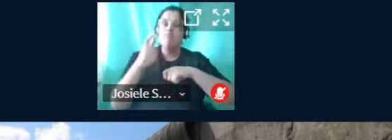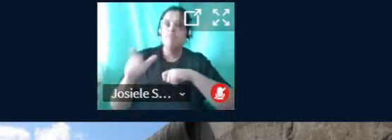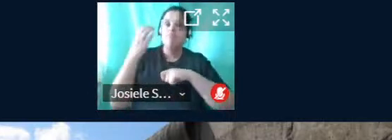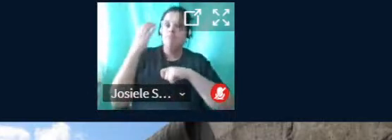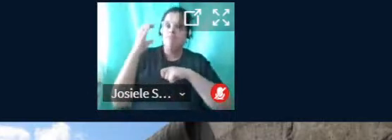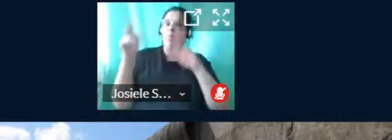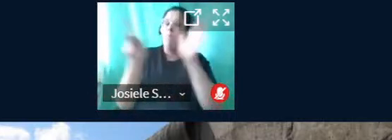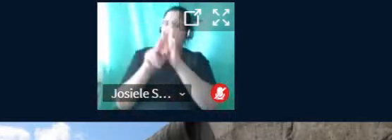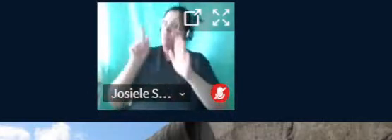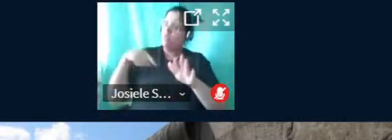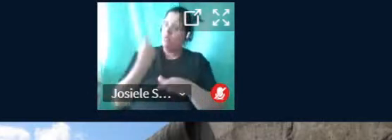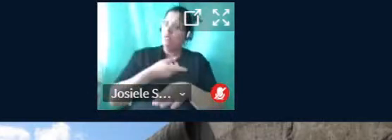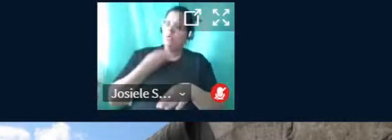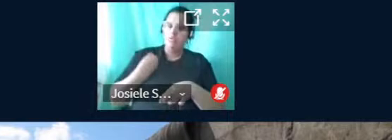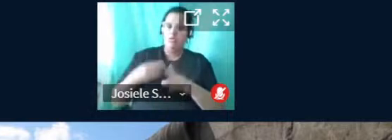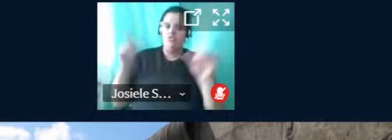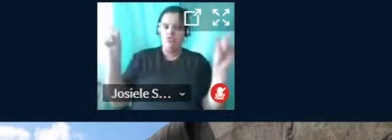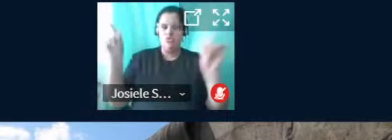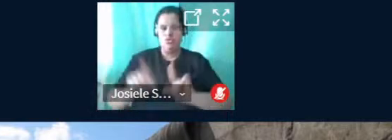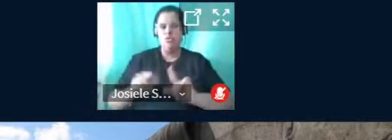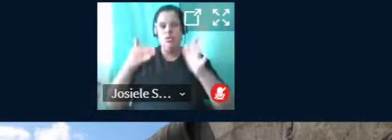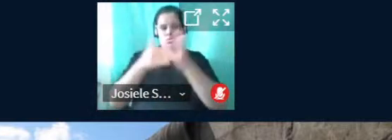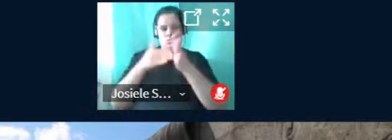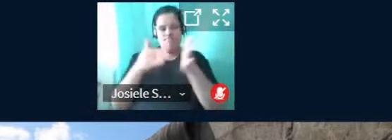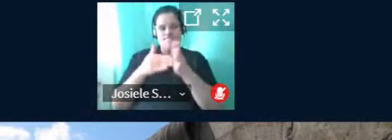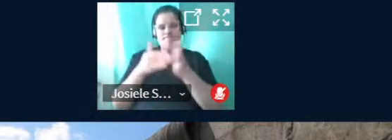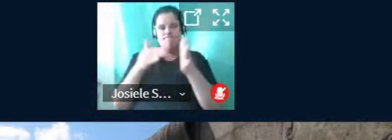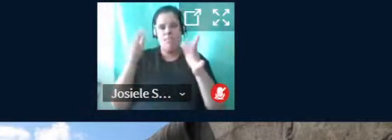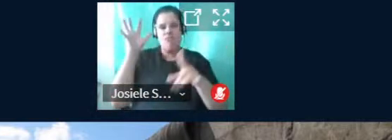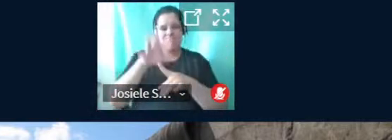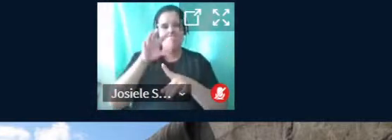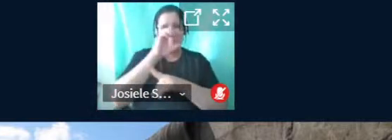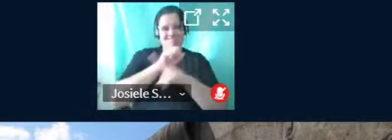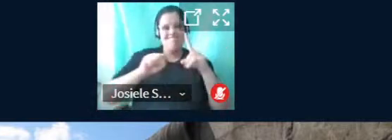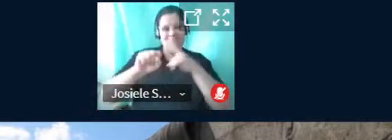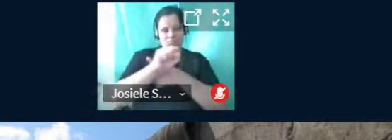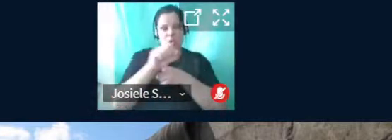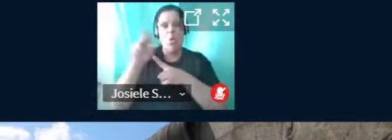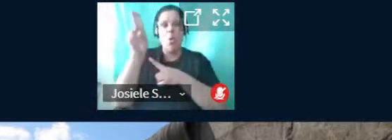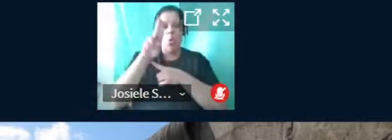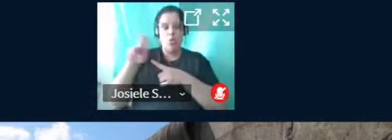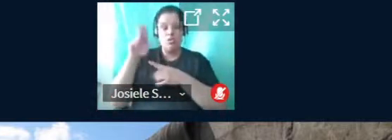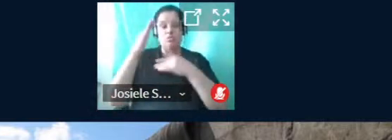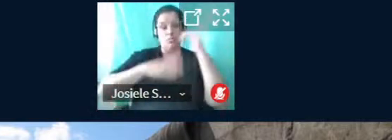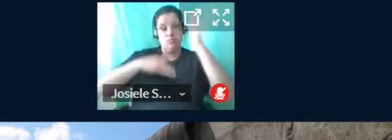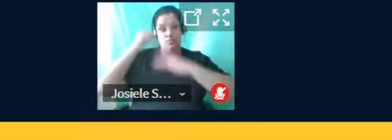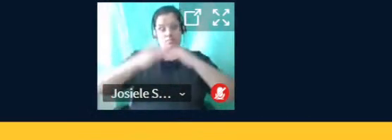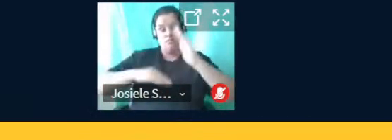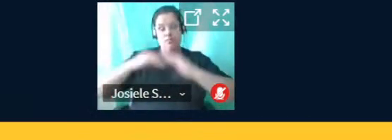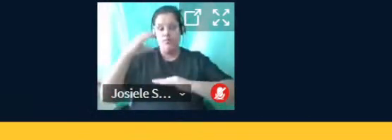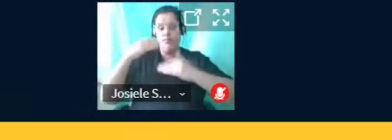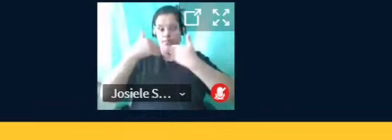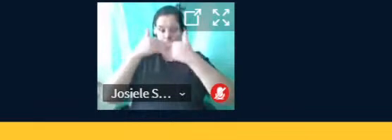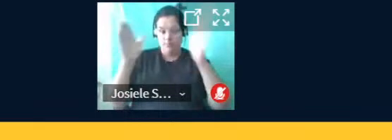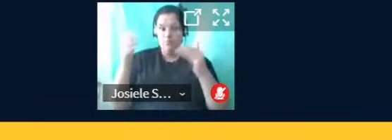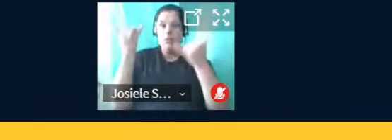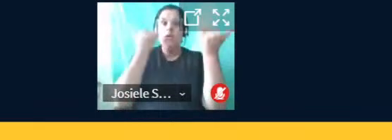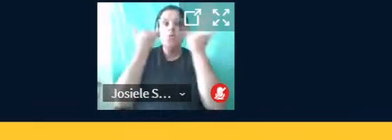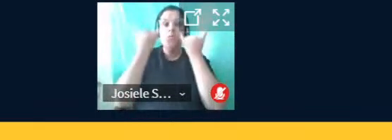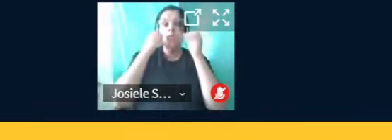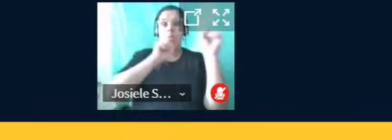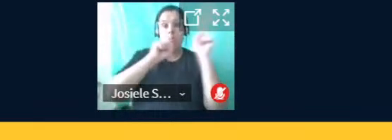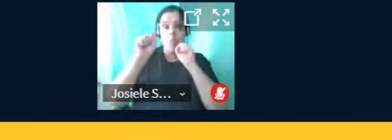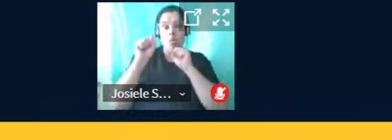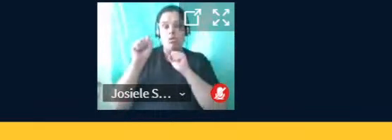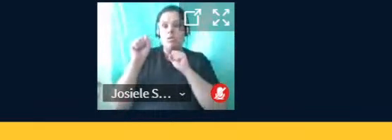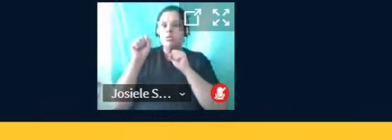nossas vidas. Além de diminuir as barreiras impostas pela sociedade. Para isso, utilizamos as práticas da ciência aberta, para que a informação possa alcançar